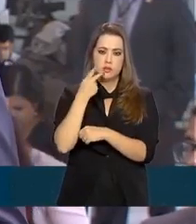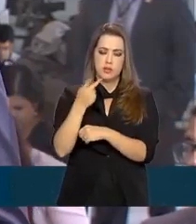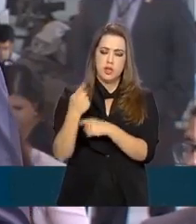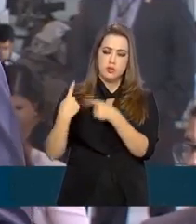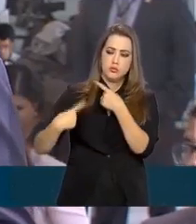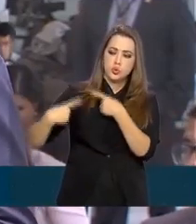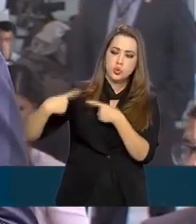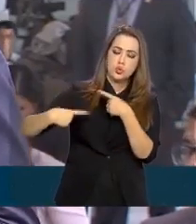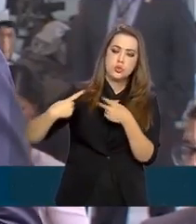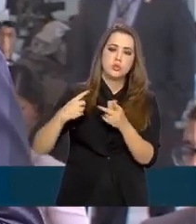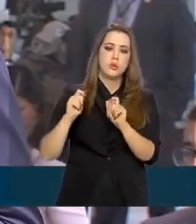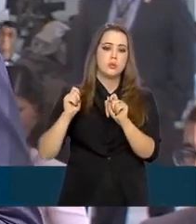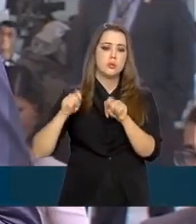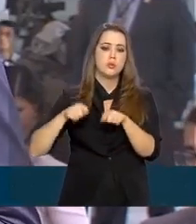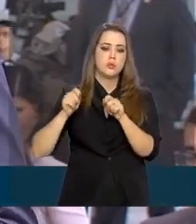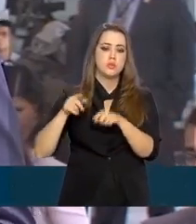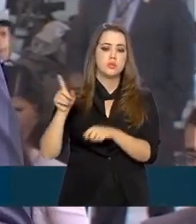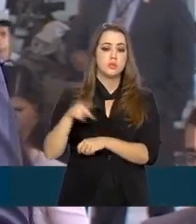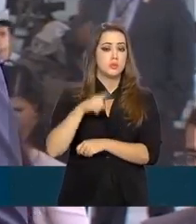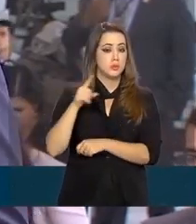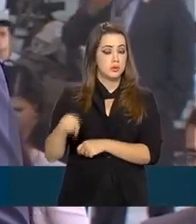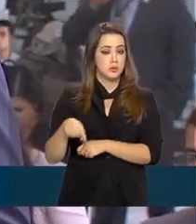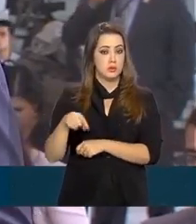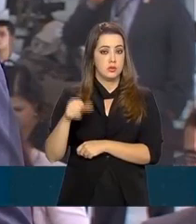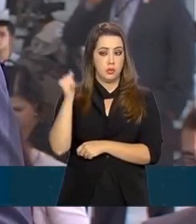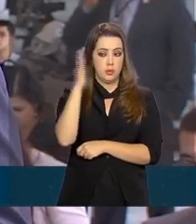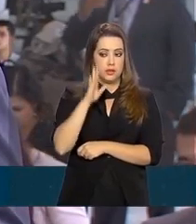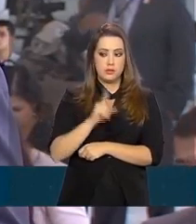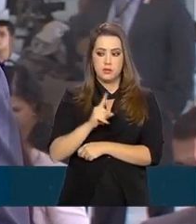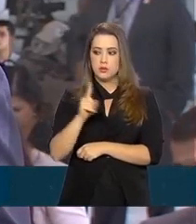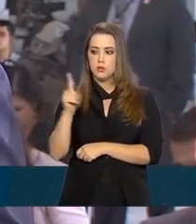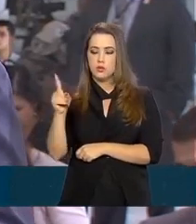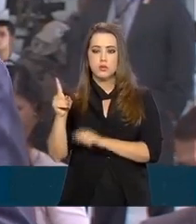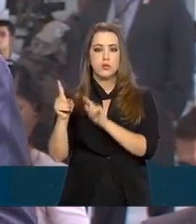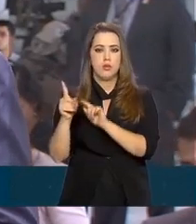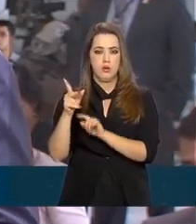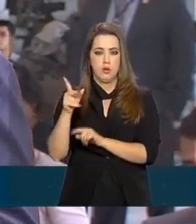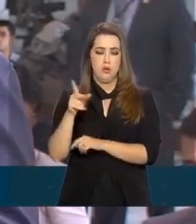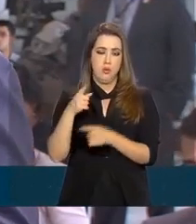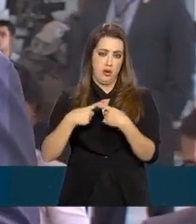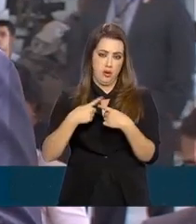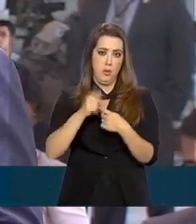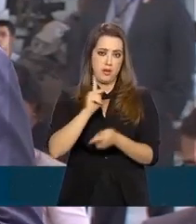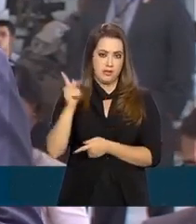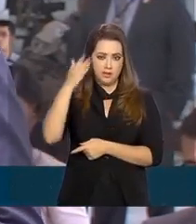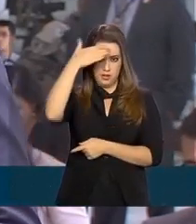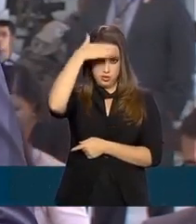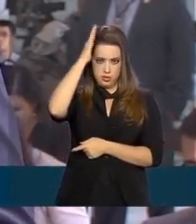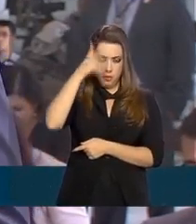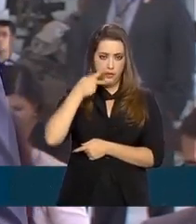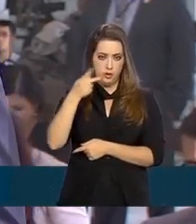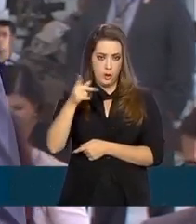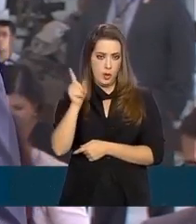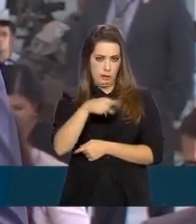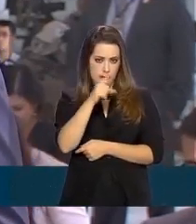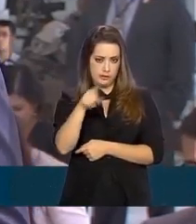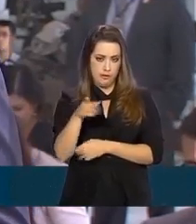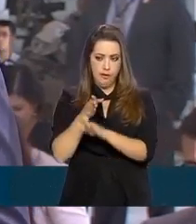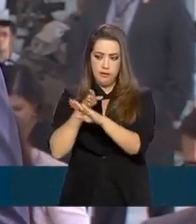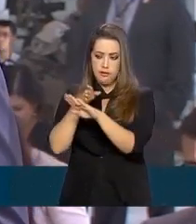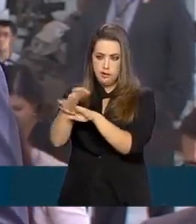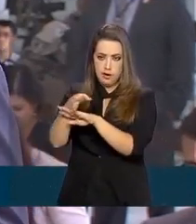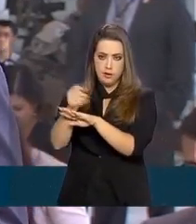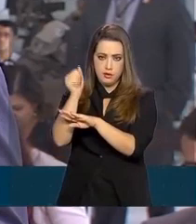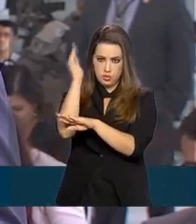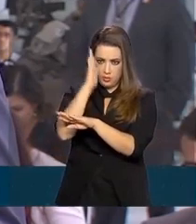discutir aquela possível proibição da entrada de brasileiros, que o presidente Trump falou ontem, e se chegaram a consenso na questão de